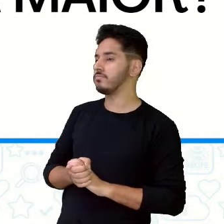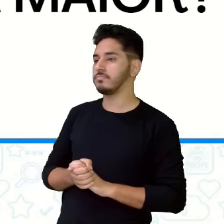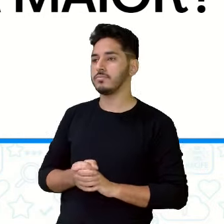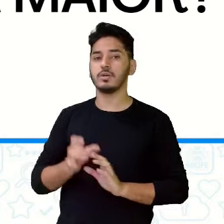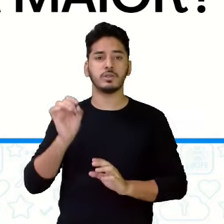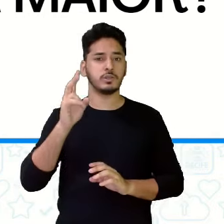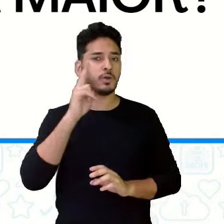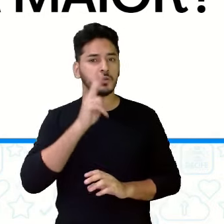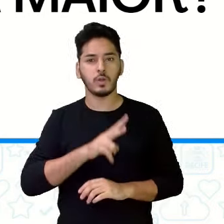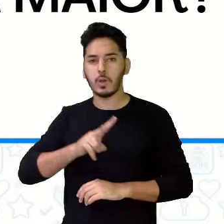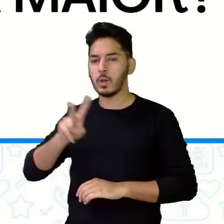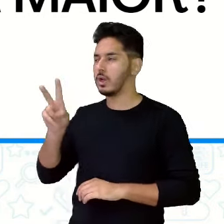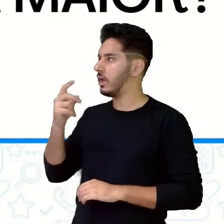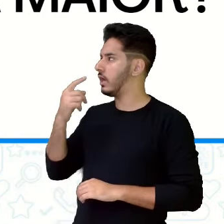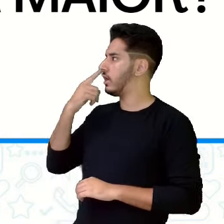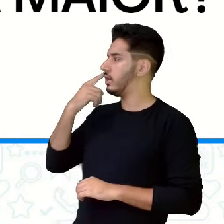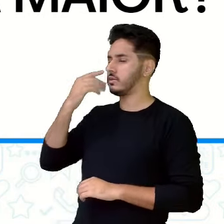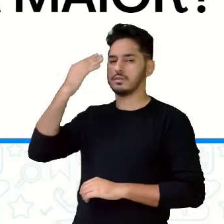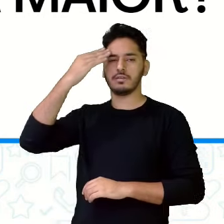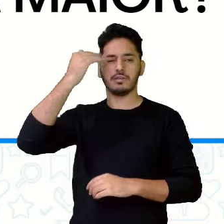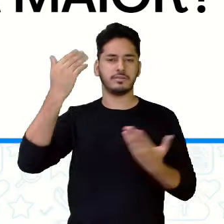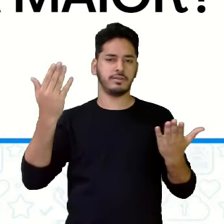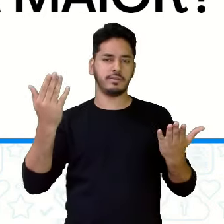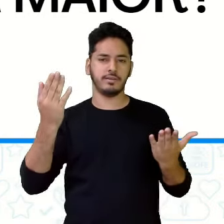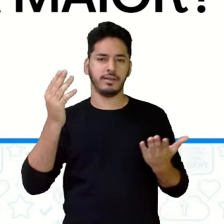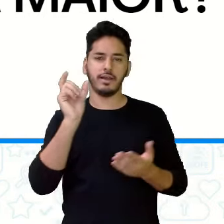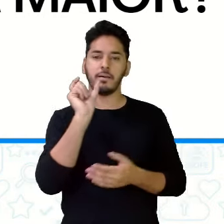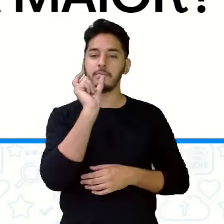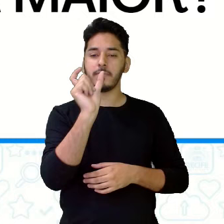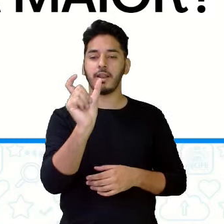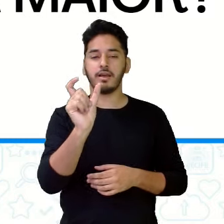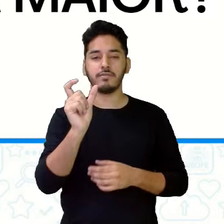olhar fica fácil, eu sei. A palavra maior.